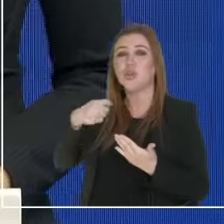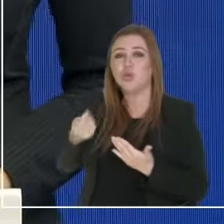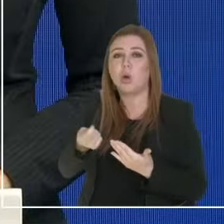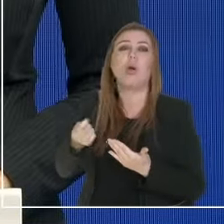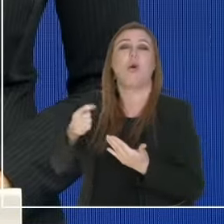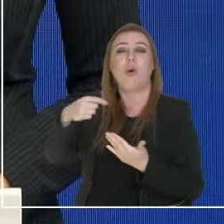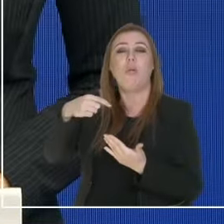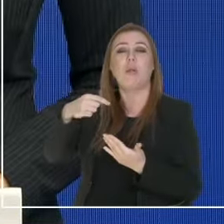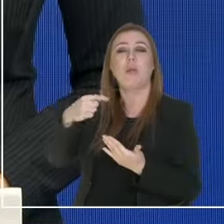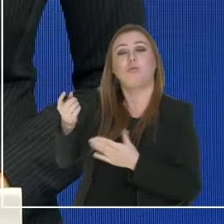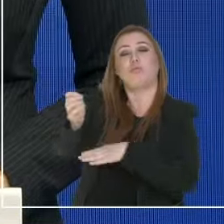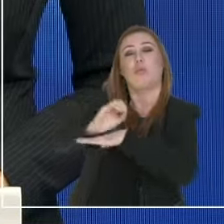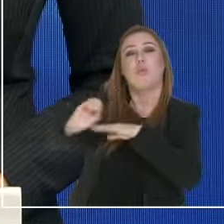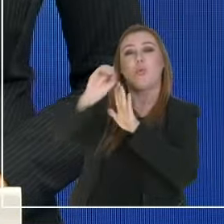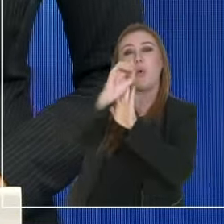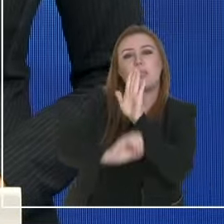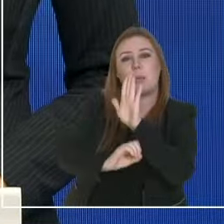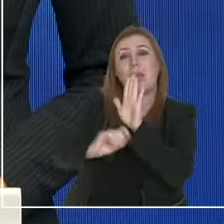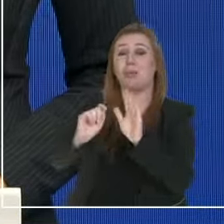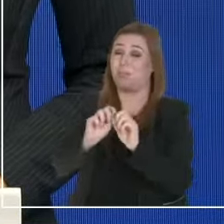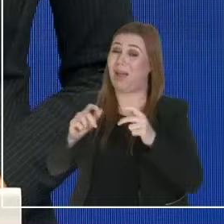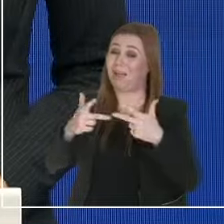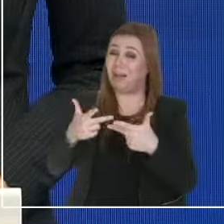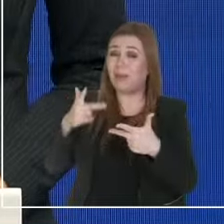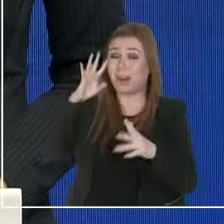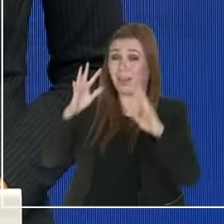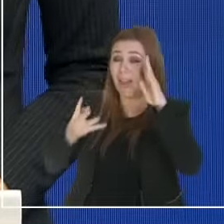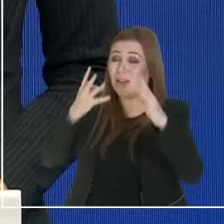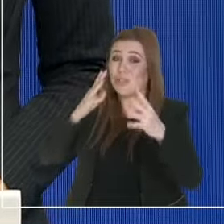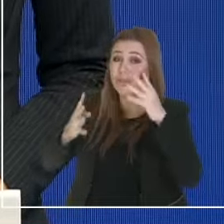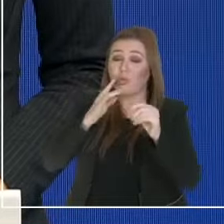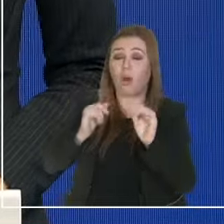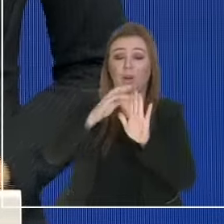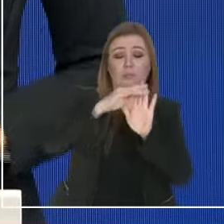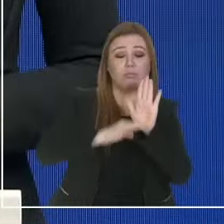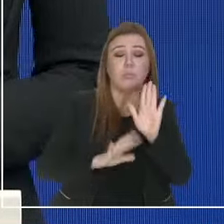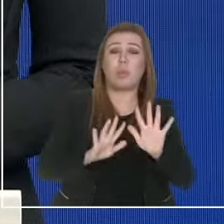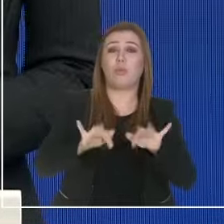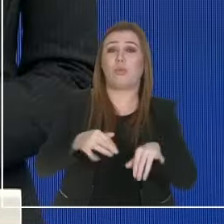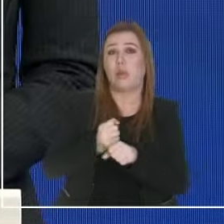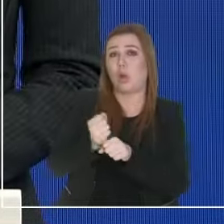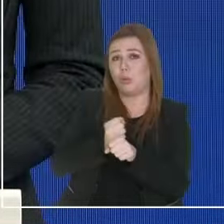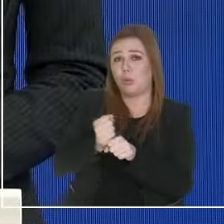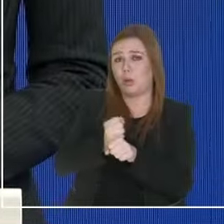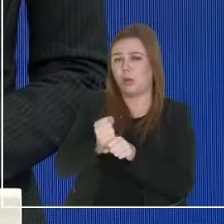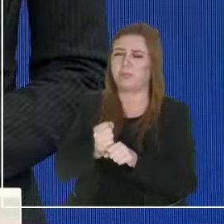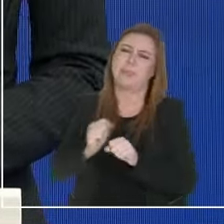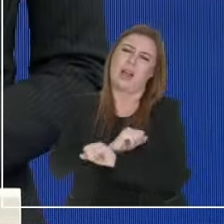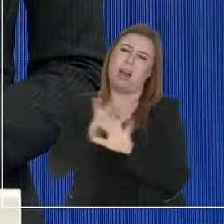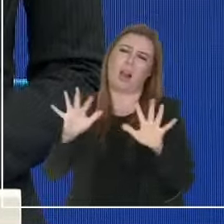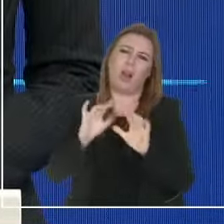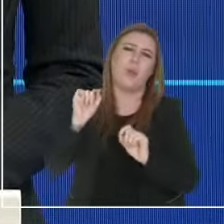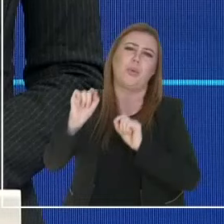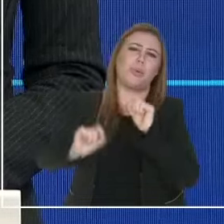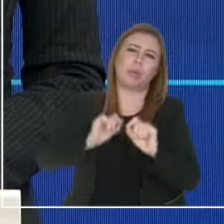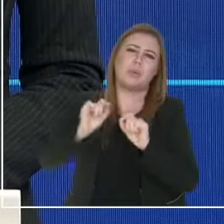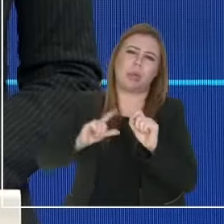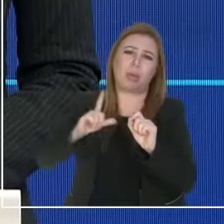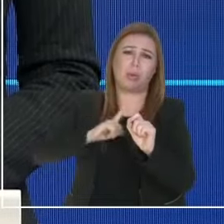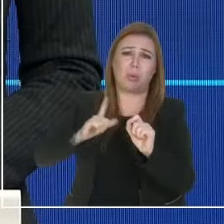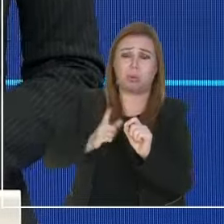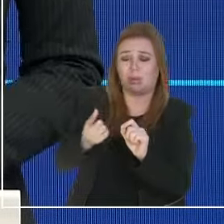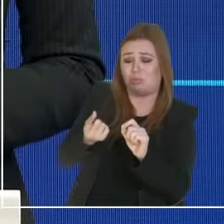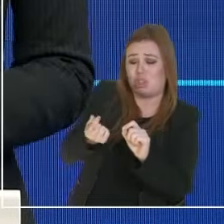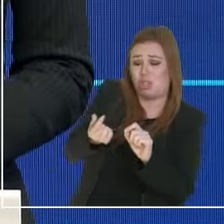Municipal no fim do ano, o que está previsto para construção específica e, óbvio, dentro do pouco que sobra de manobra ali do